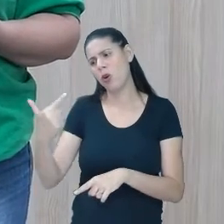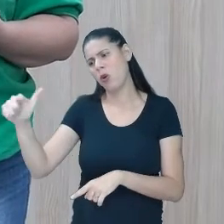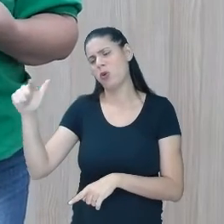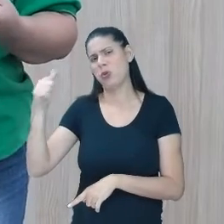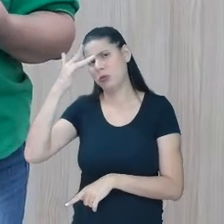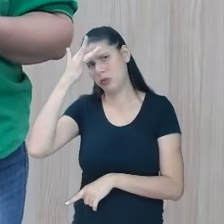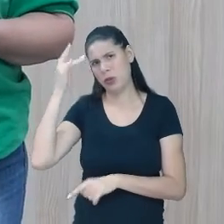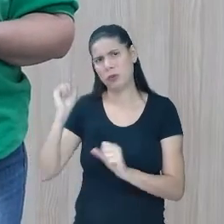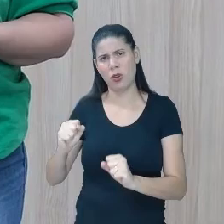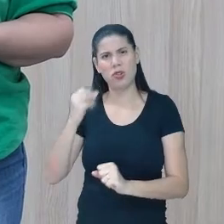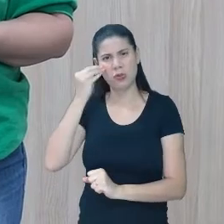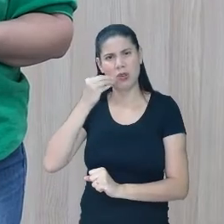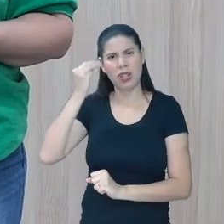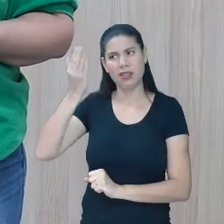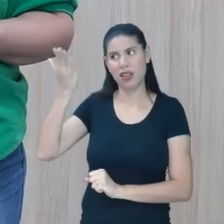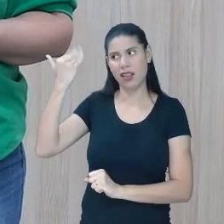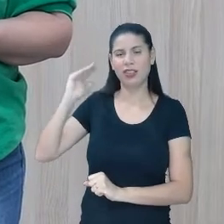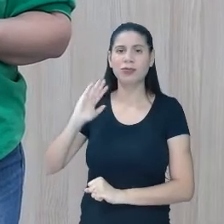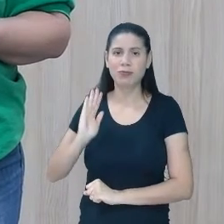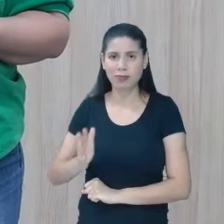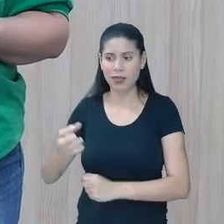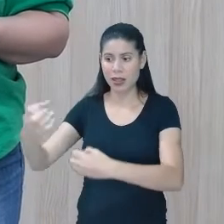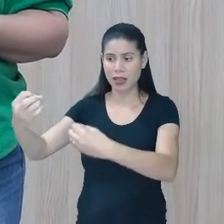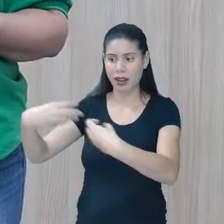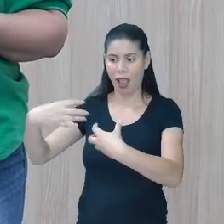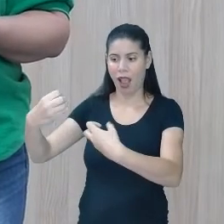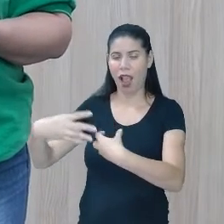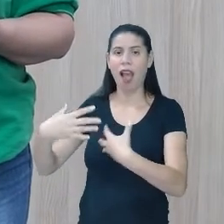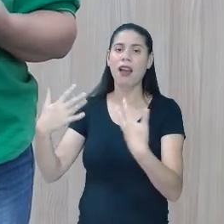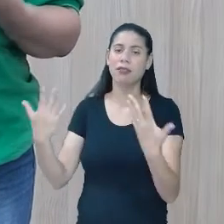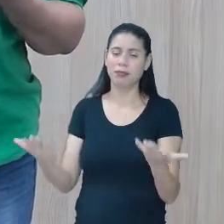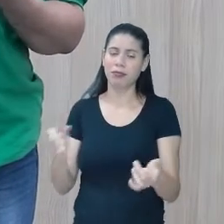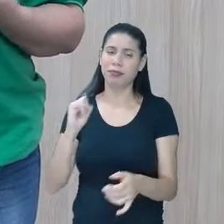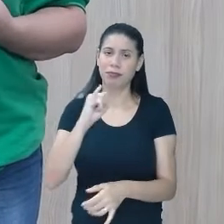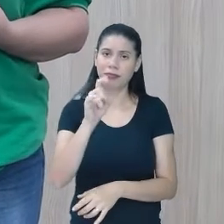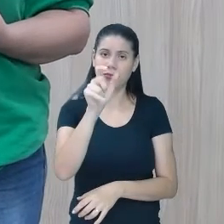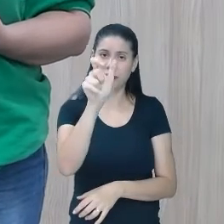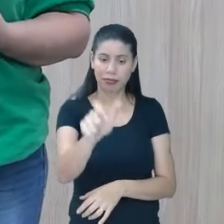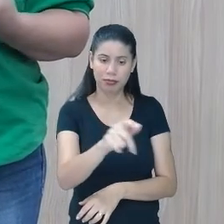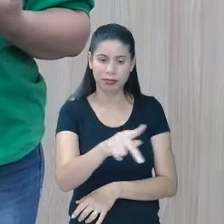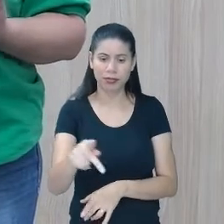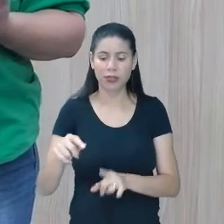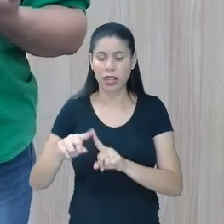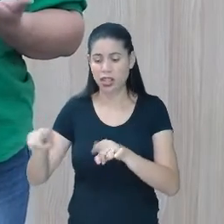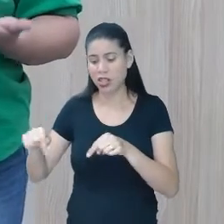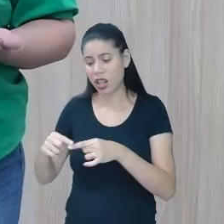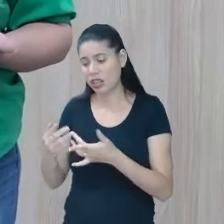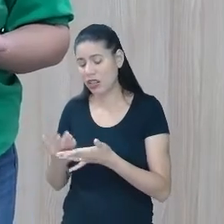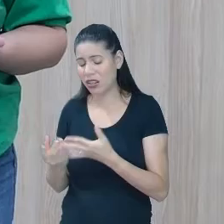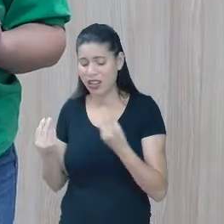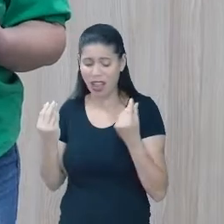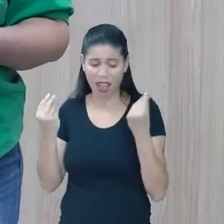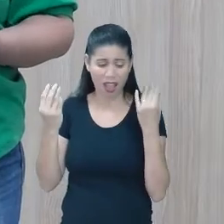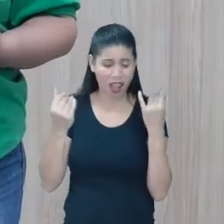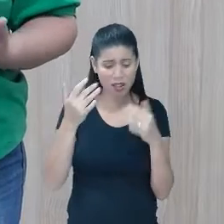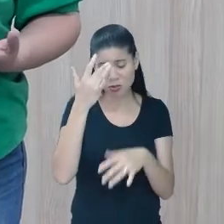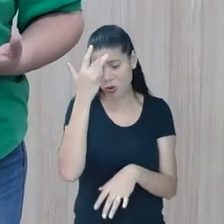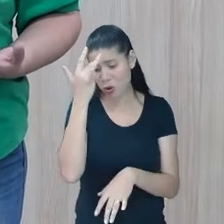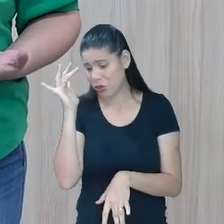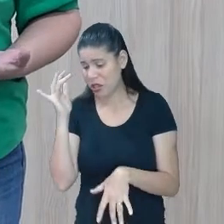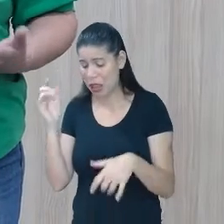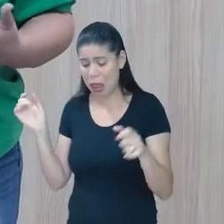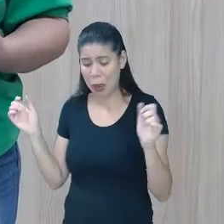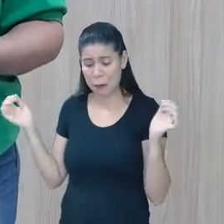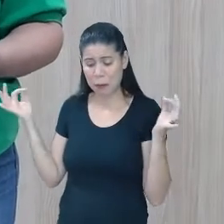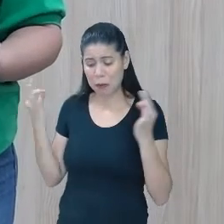em determinado momento. Então, se você, professor, ficar ali só na sua sala dizendo, eu não estou preparado, eu não me